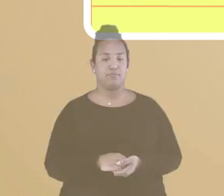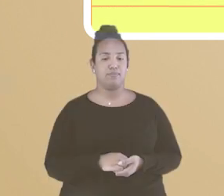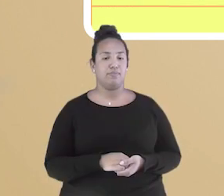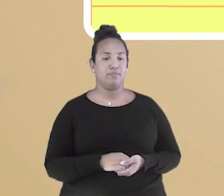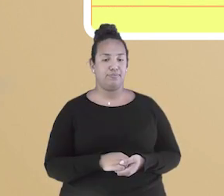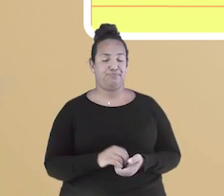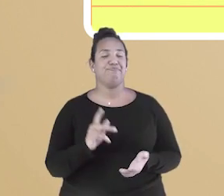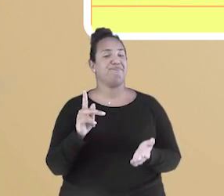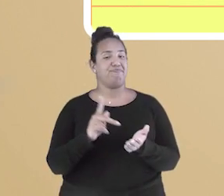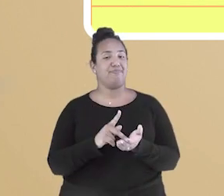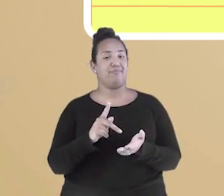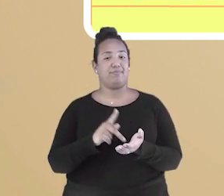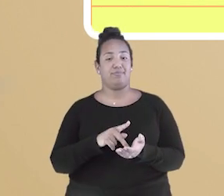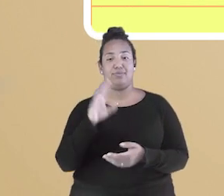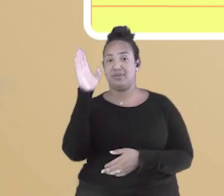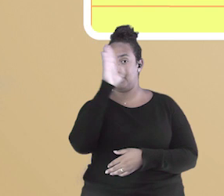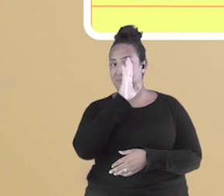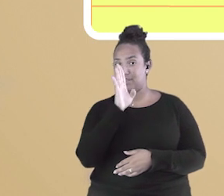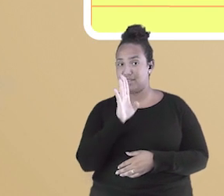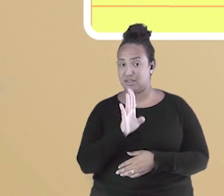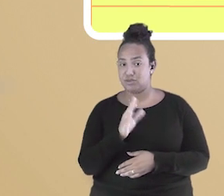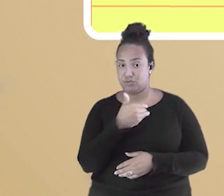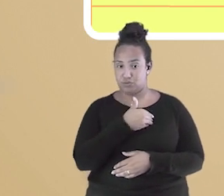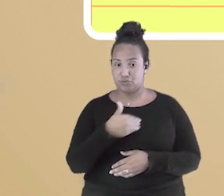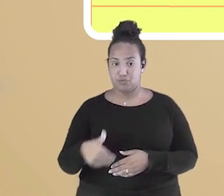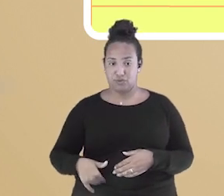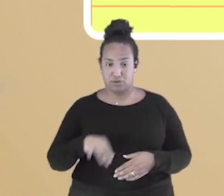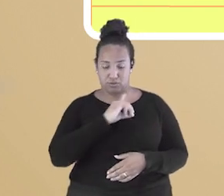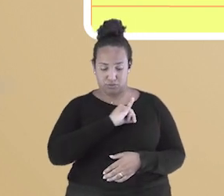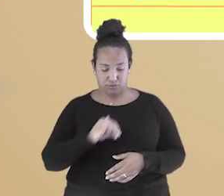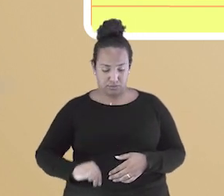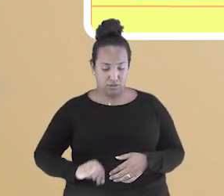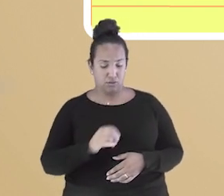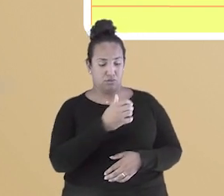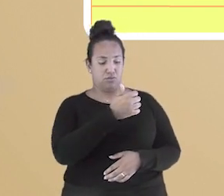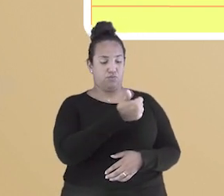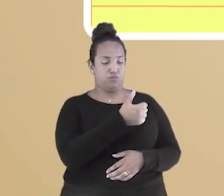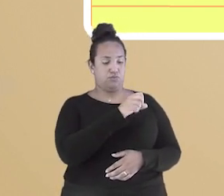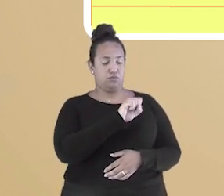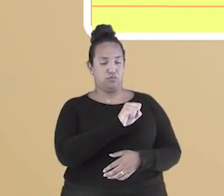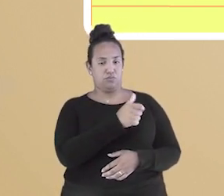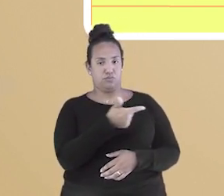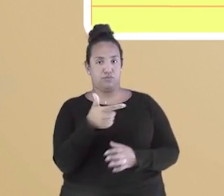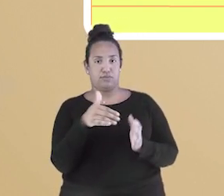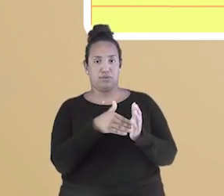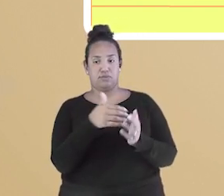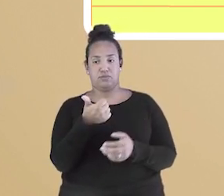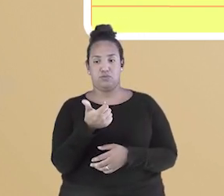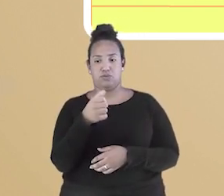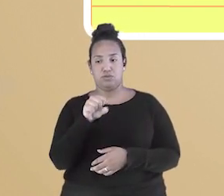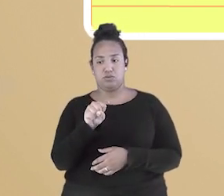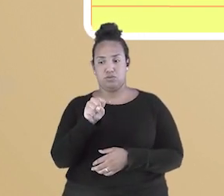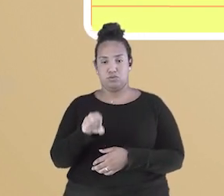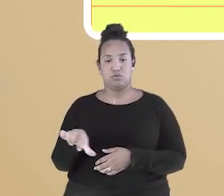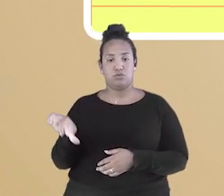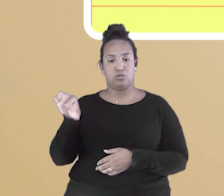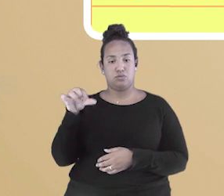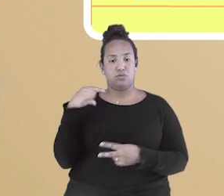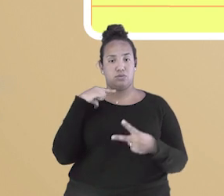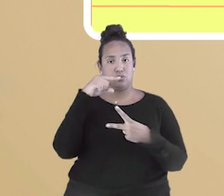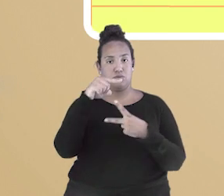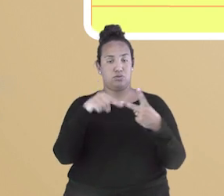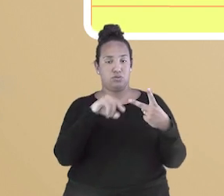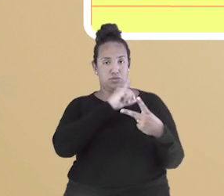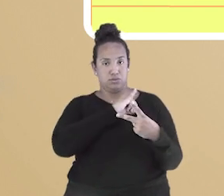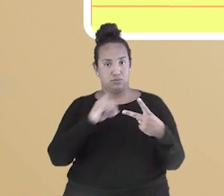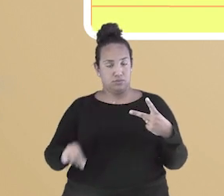Verdadeiro. O Brasil foi governado de 1822 a 1889 por dois imperadores, Dom